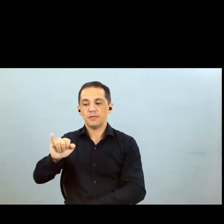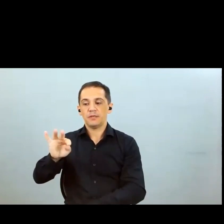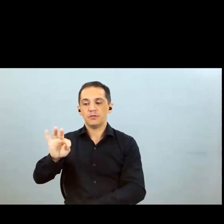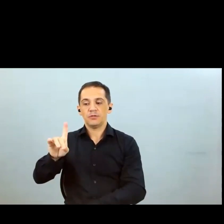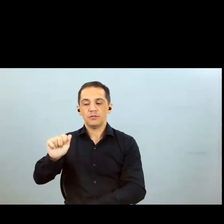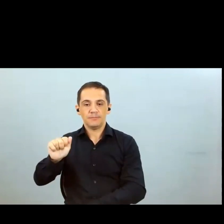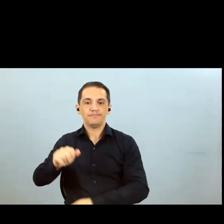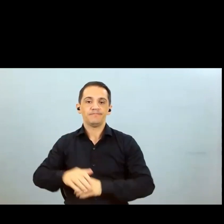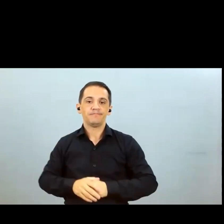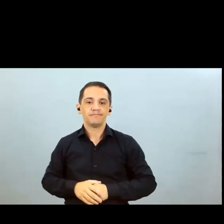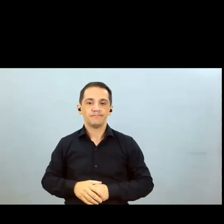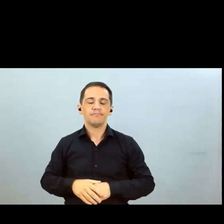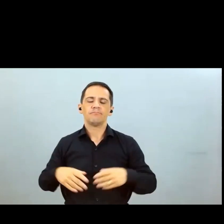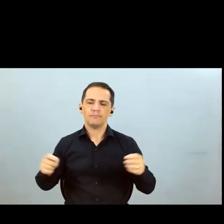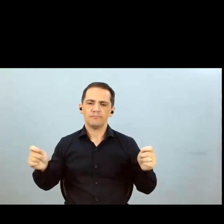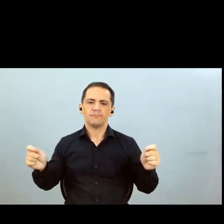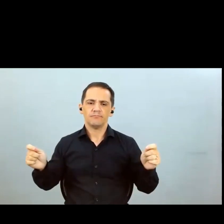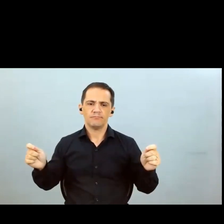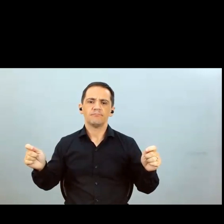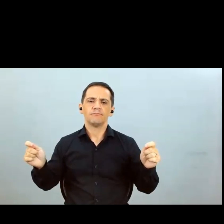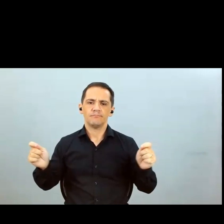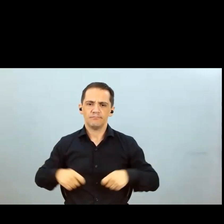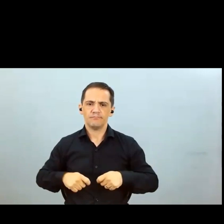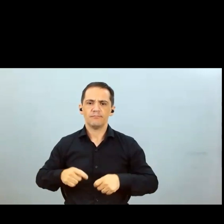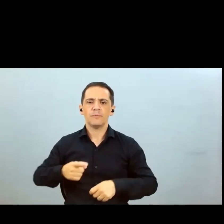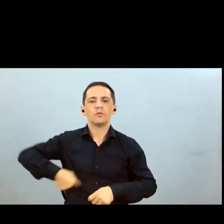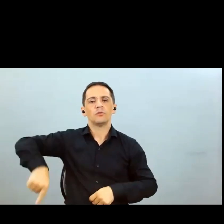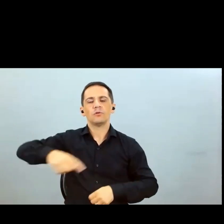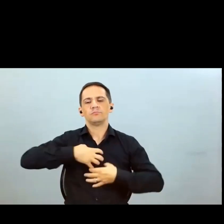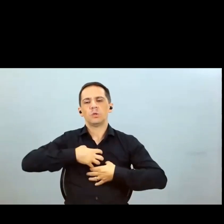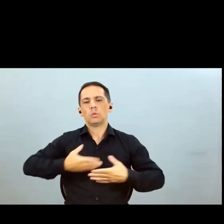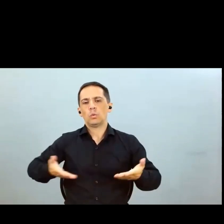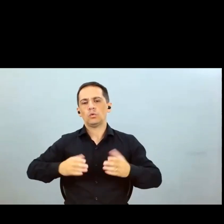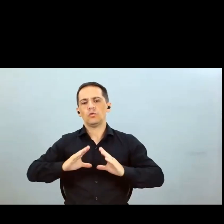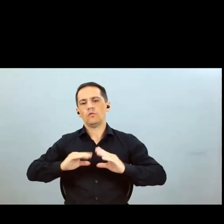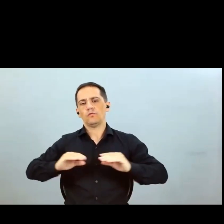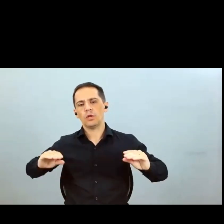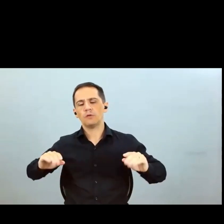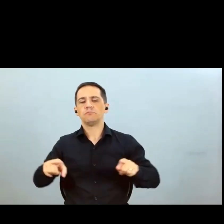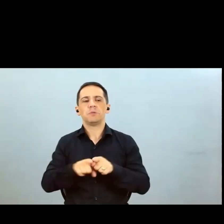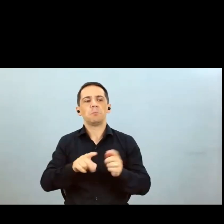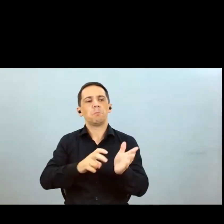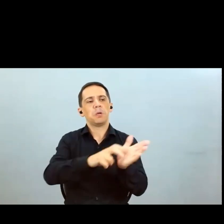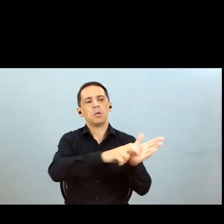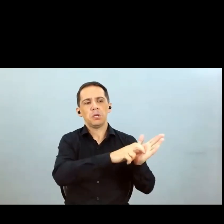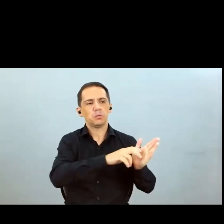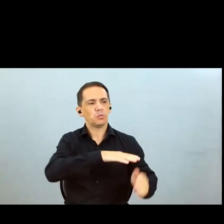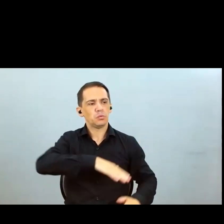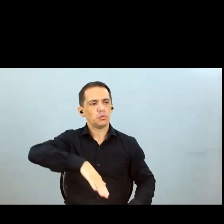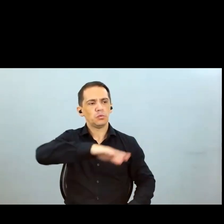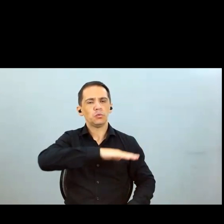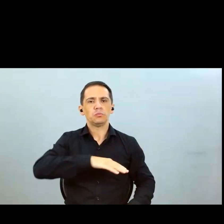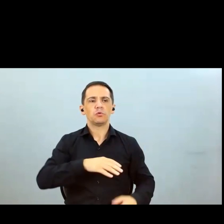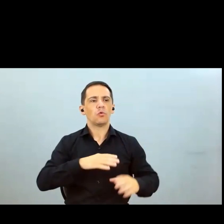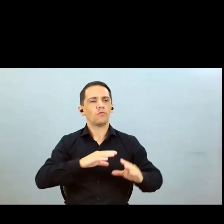lastro nessa situação ou seja deixa todo mundo confortável o nosso lado é confortável os bancos também confortáveis a nossa taxa de juros